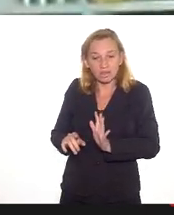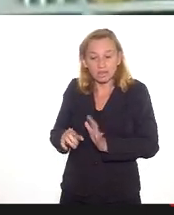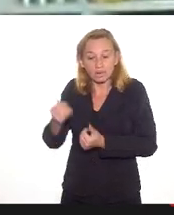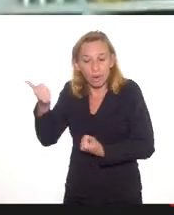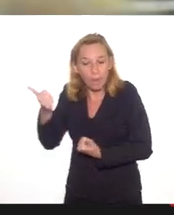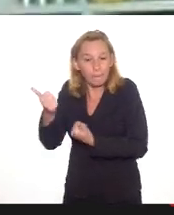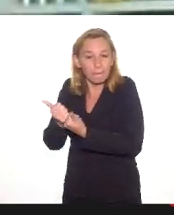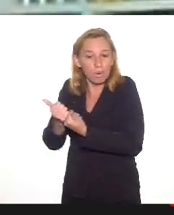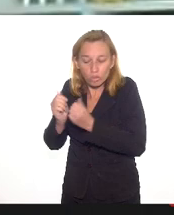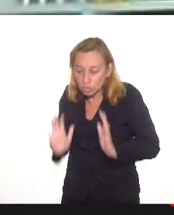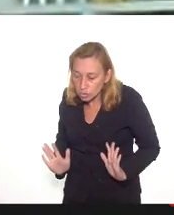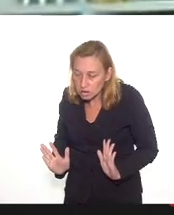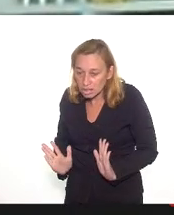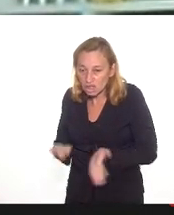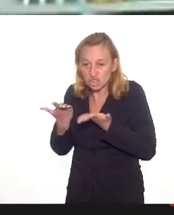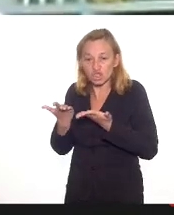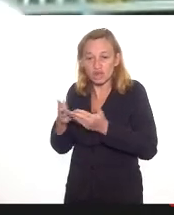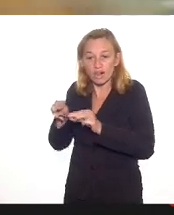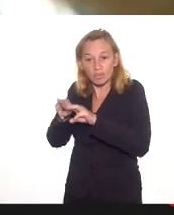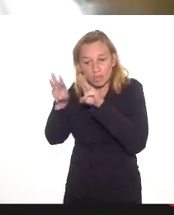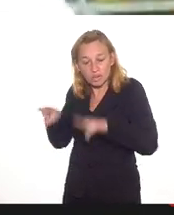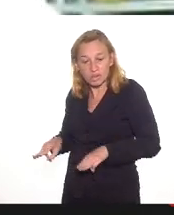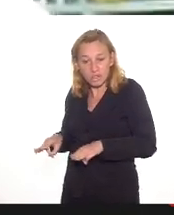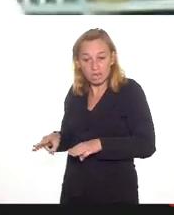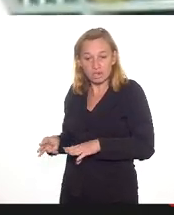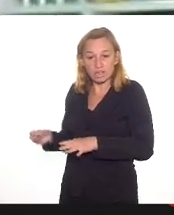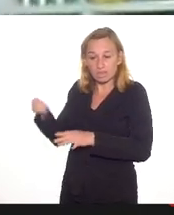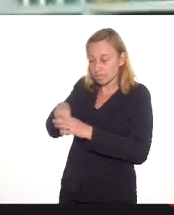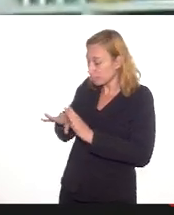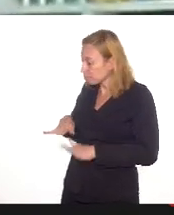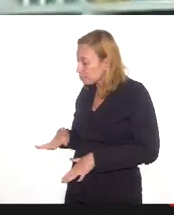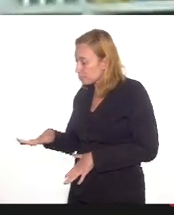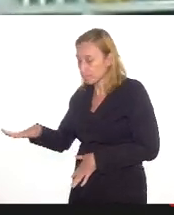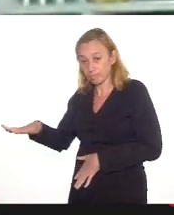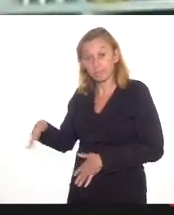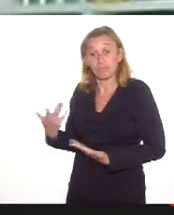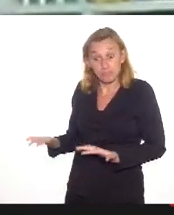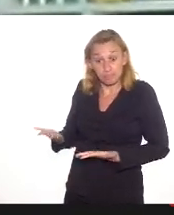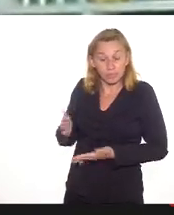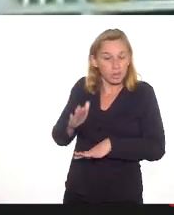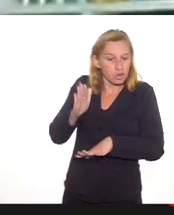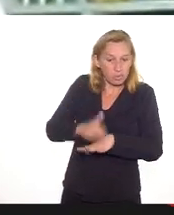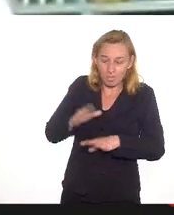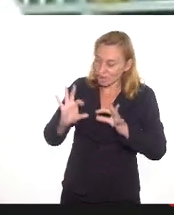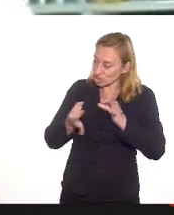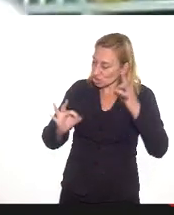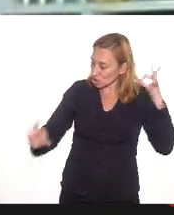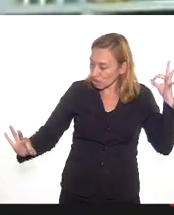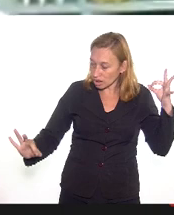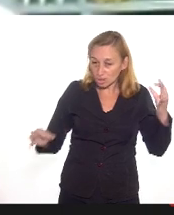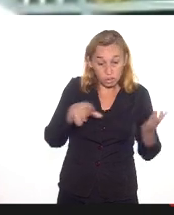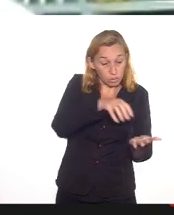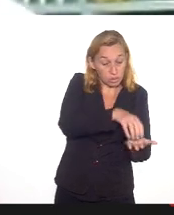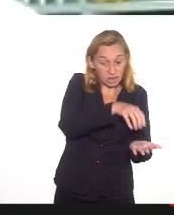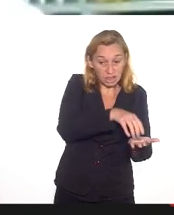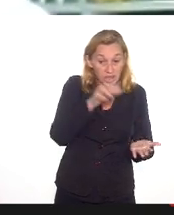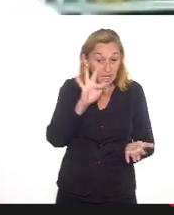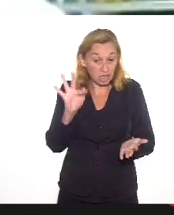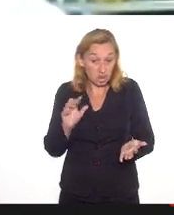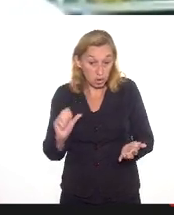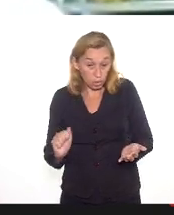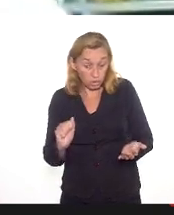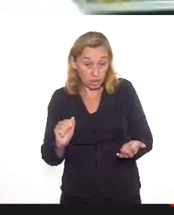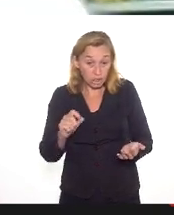apoio, do incentivo a museus que surjam da prática das comunidades. Quanto mais distante do centro e da zona sul do Rio de Janeiro,